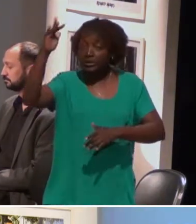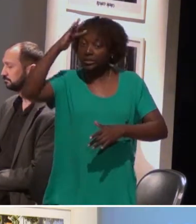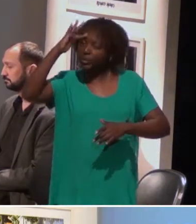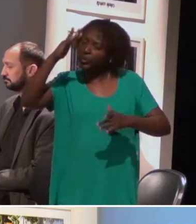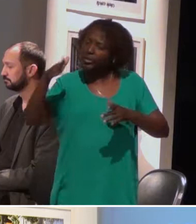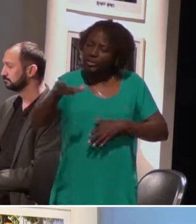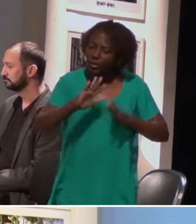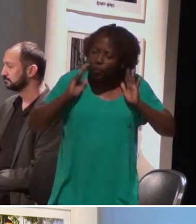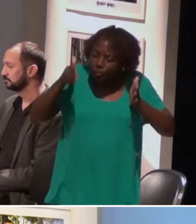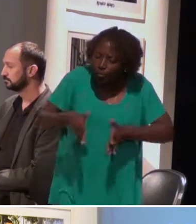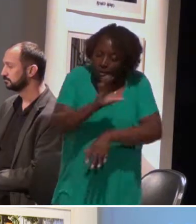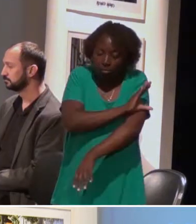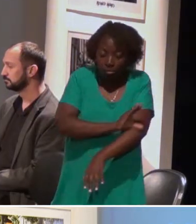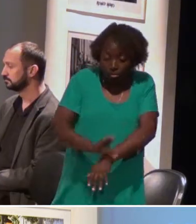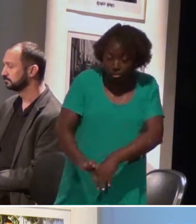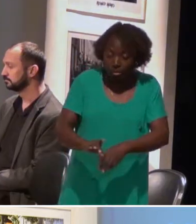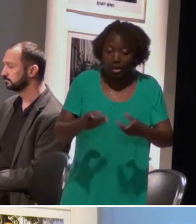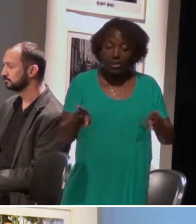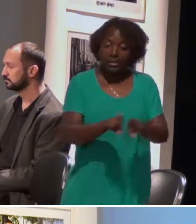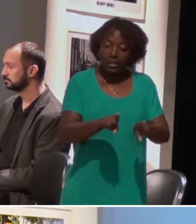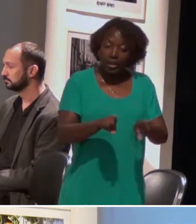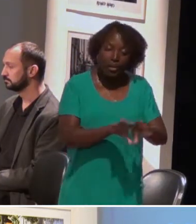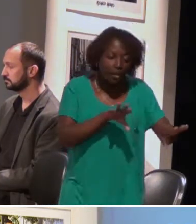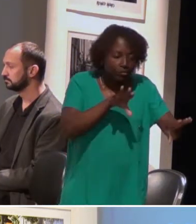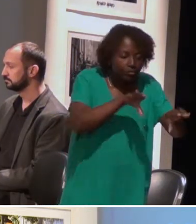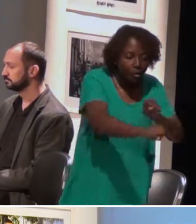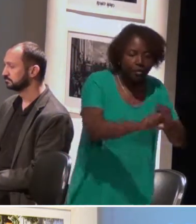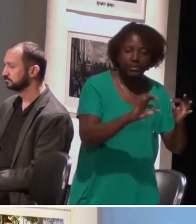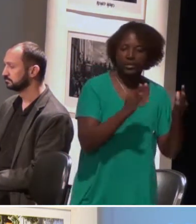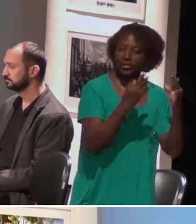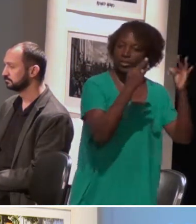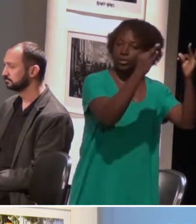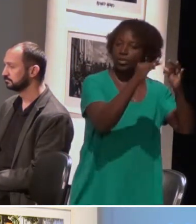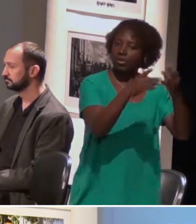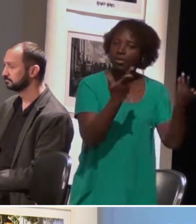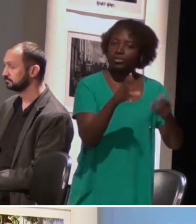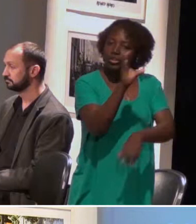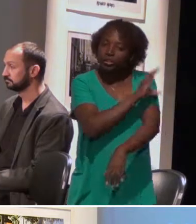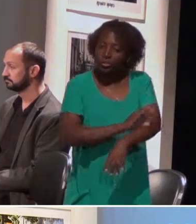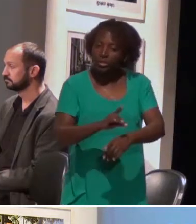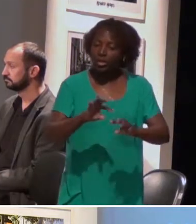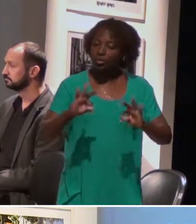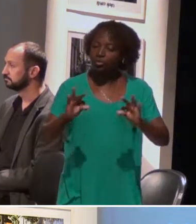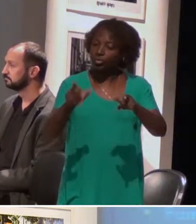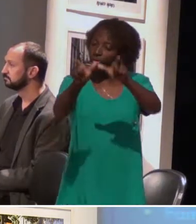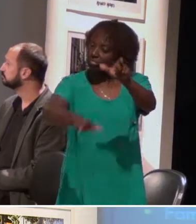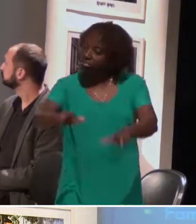e busca o aperfeiçoamento técnico, pedagógico, social e ético de todos os envolvidos.